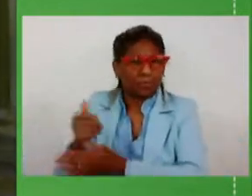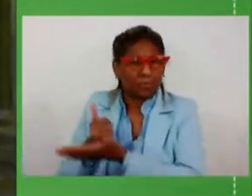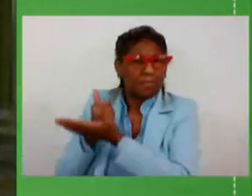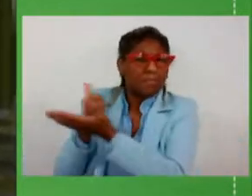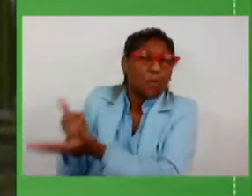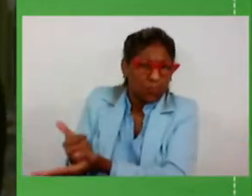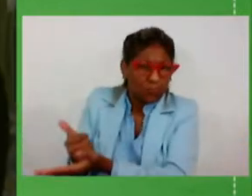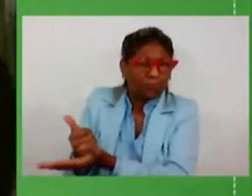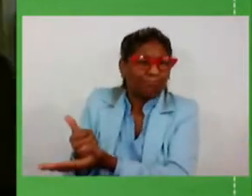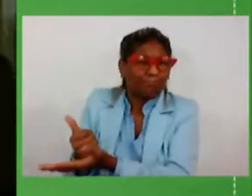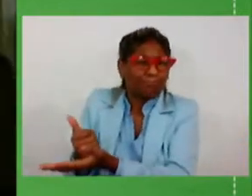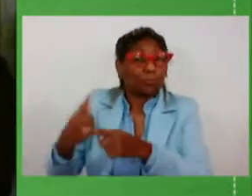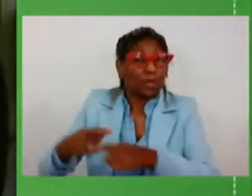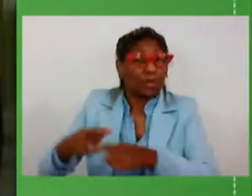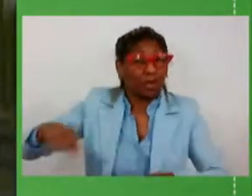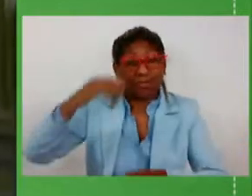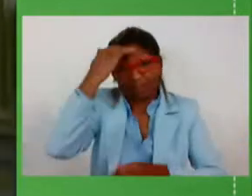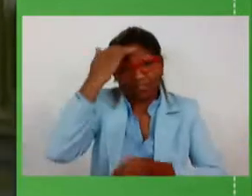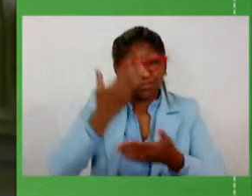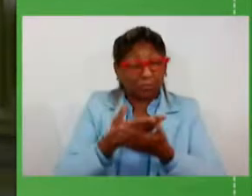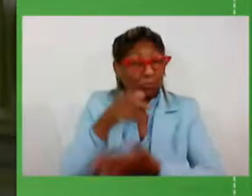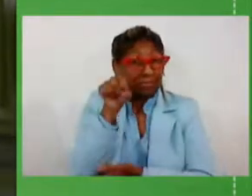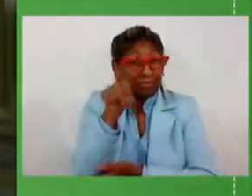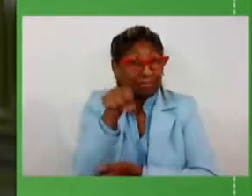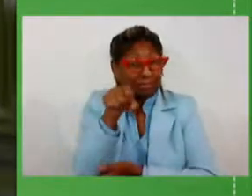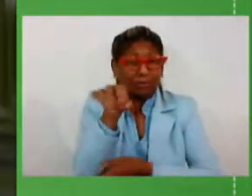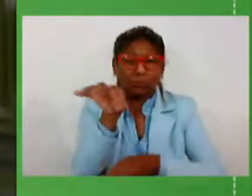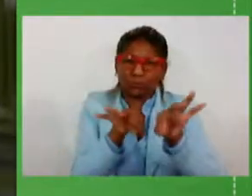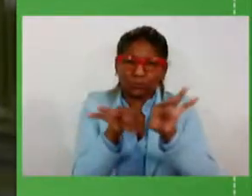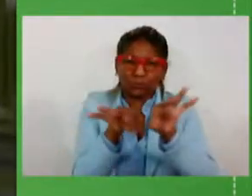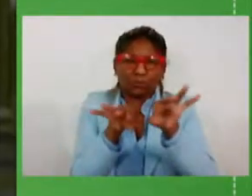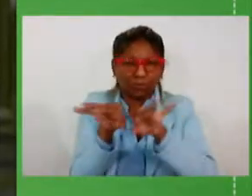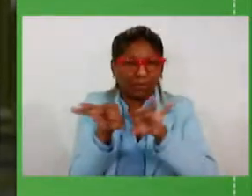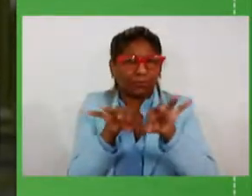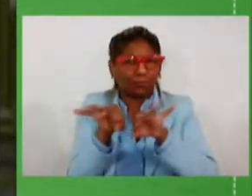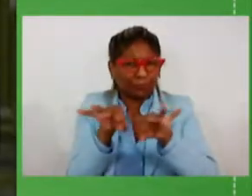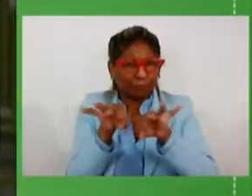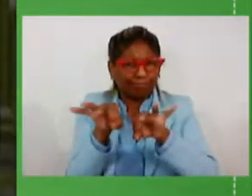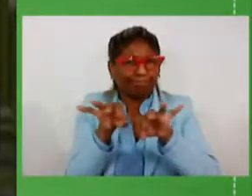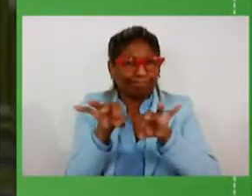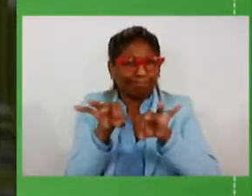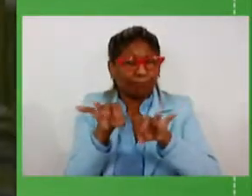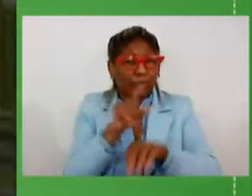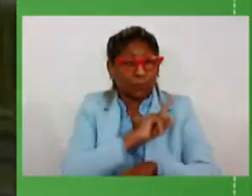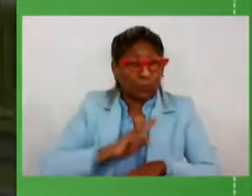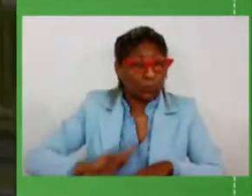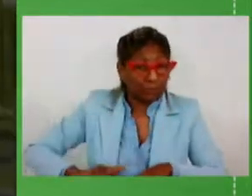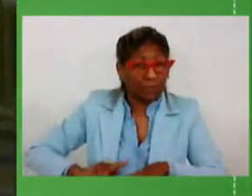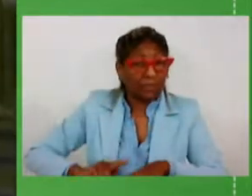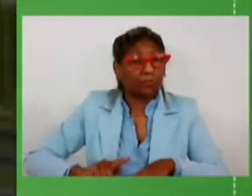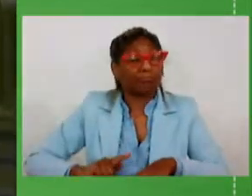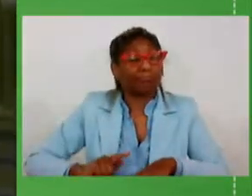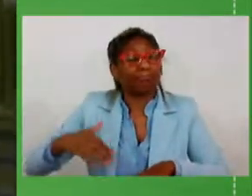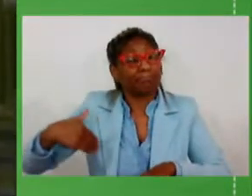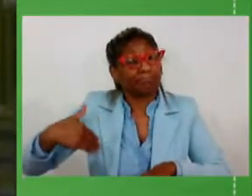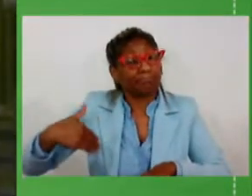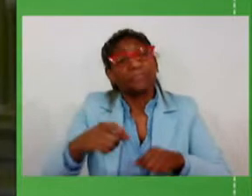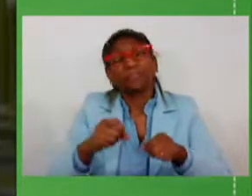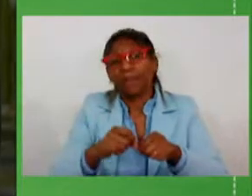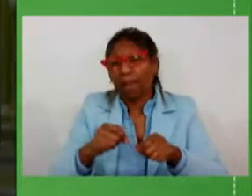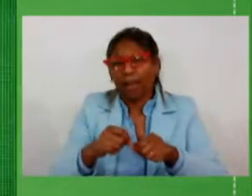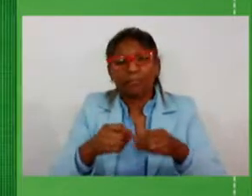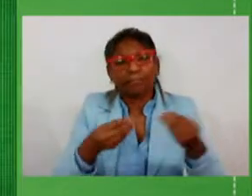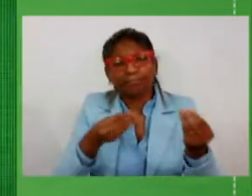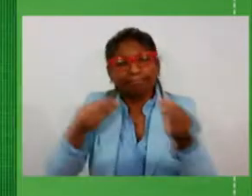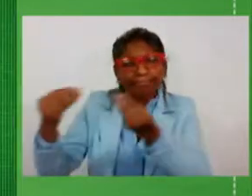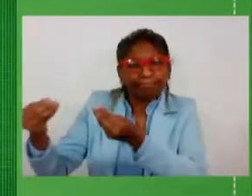convicção nos projetos que o nosso governo tem remetido depois